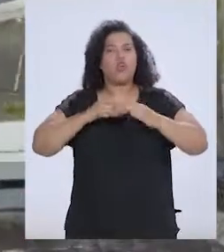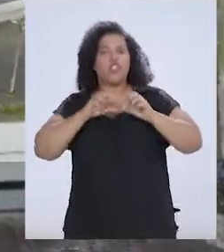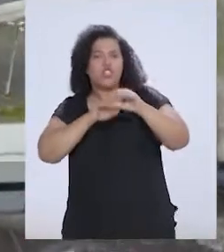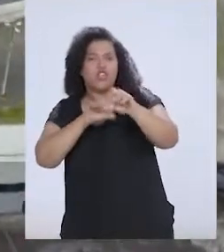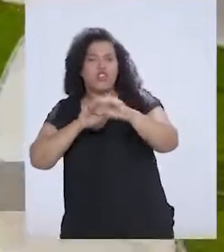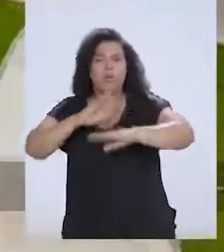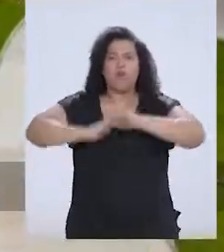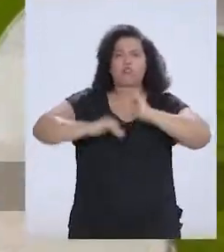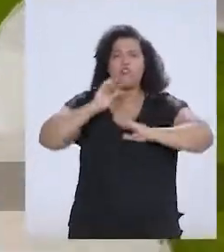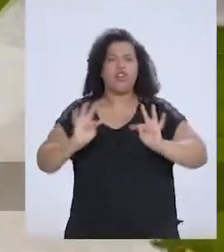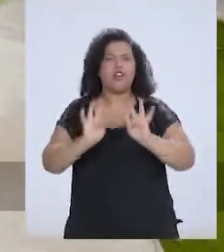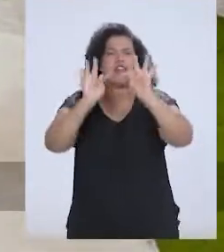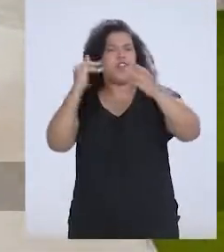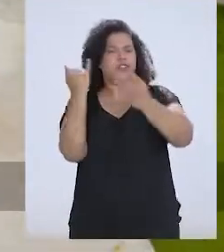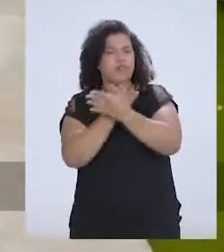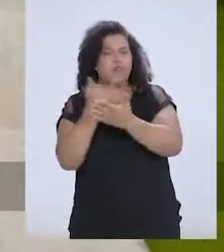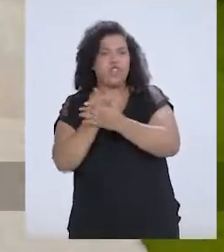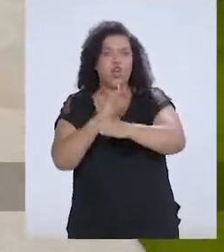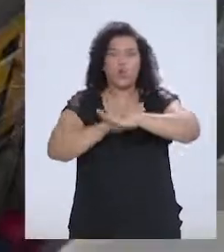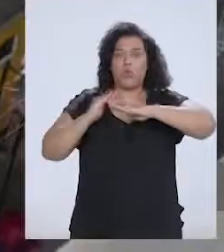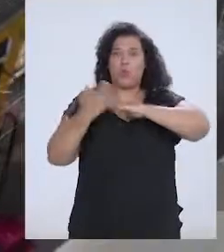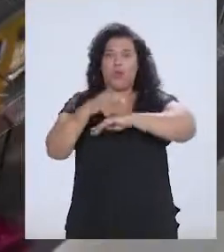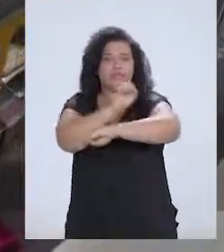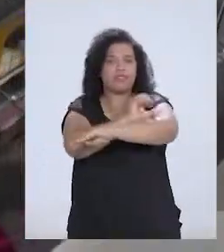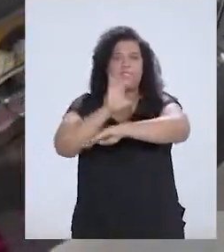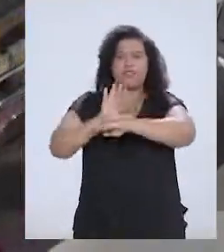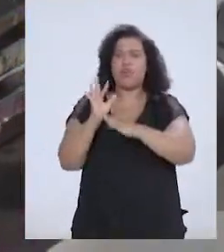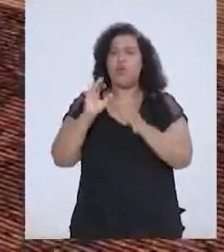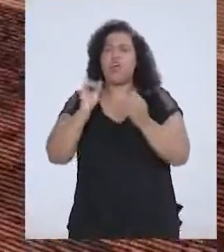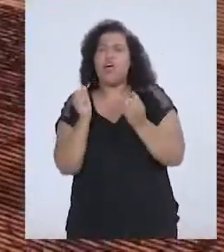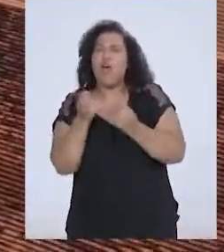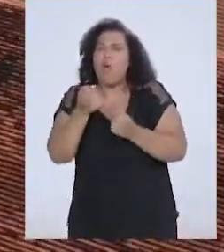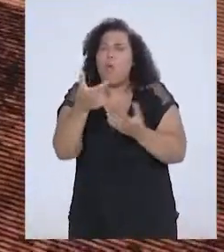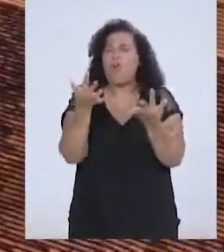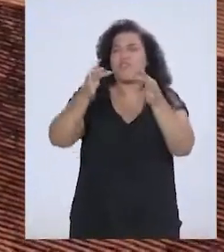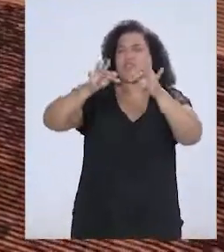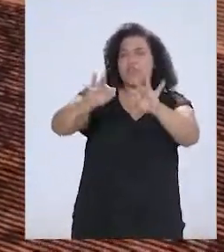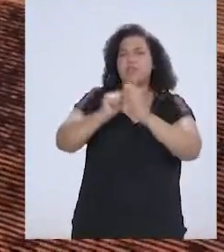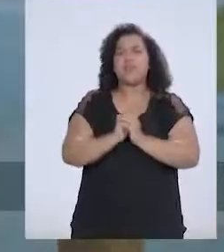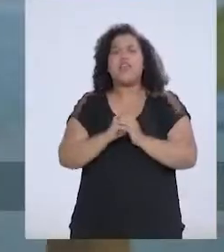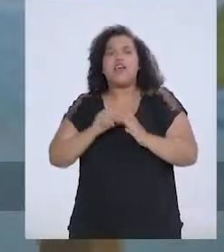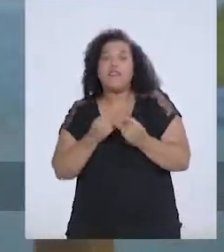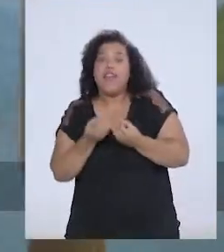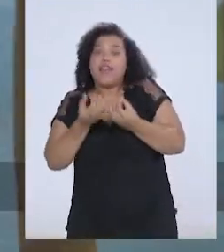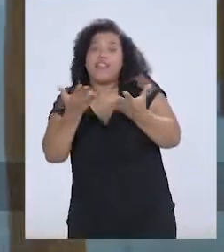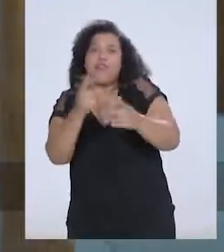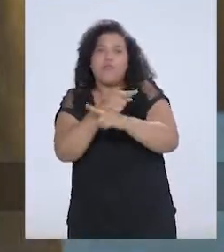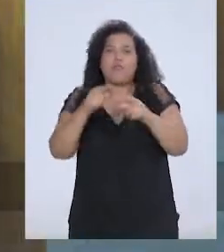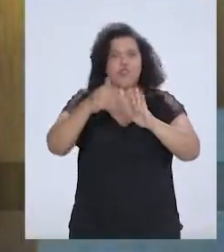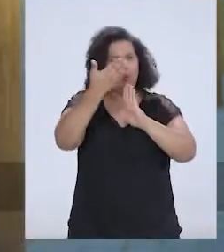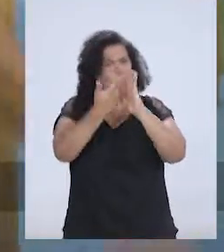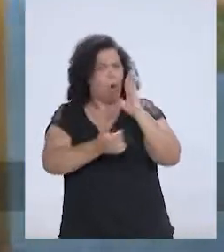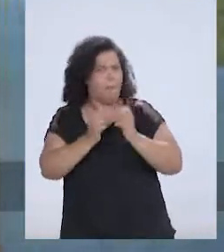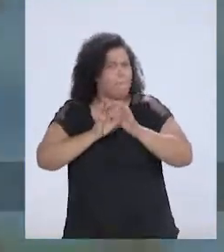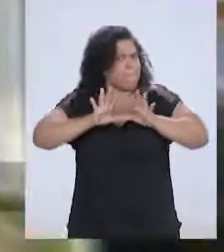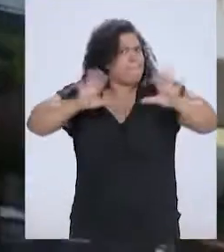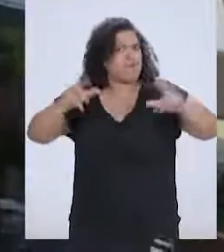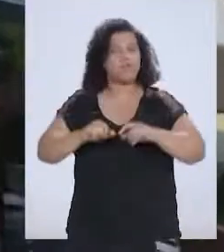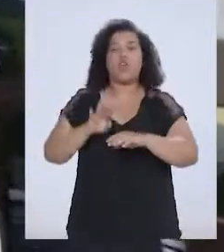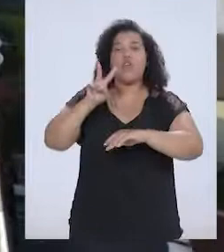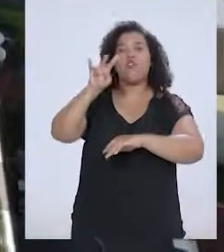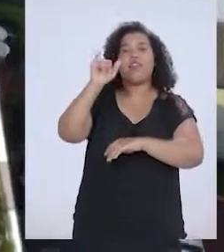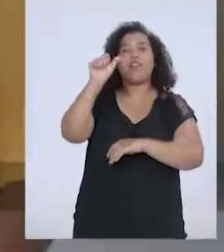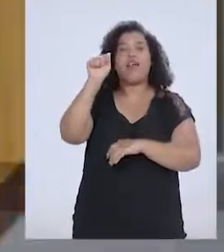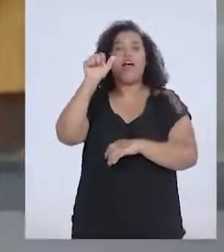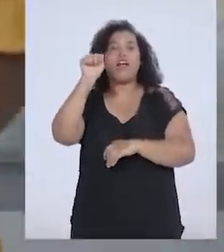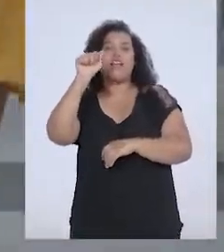Integrado de Educação Profissional e Tecnológica de Itabuna, no bairro do São Caetano, estão chegando na fase final, que vai ofertar um currículo ampliado. No